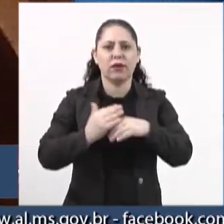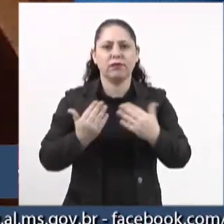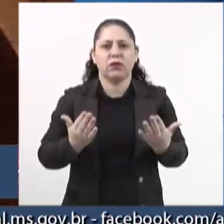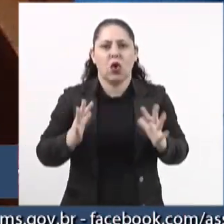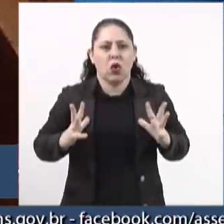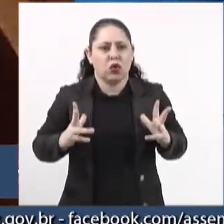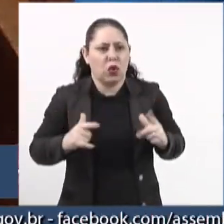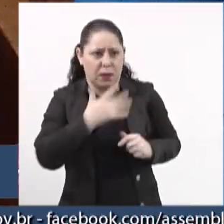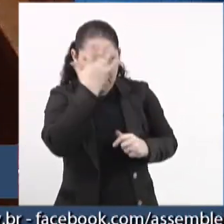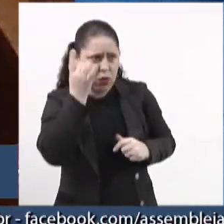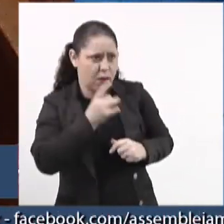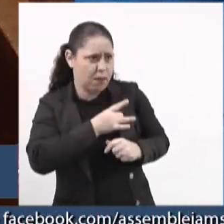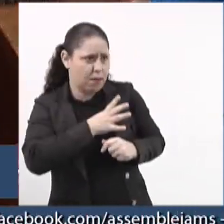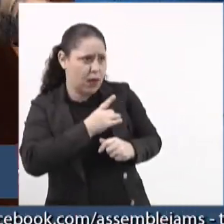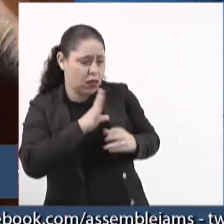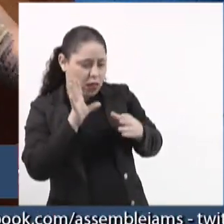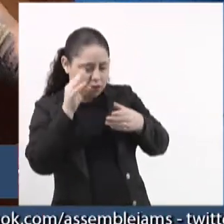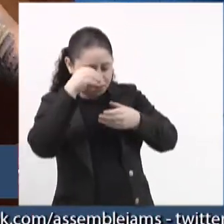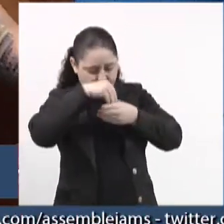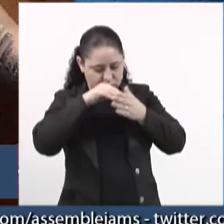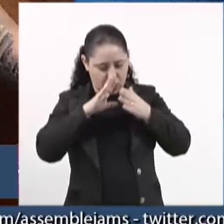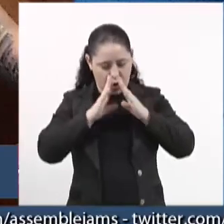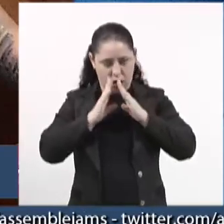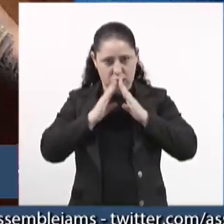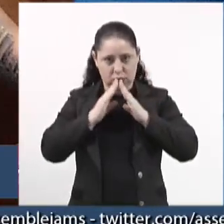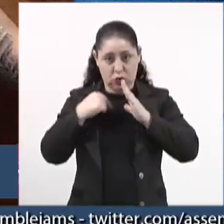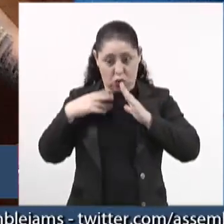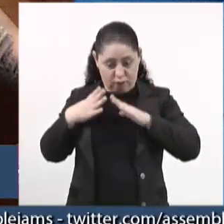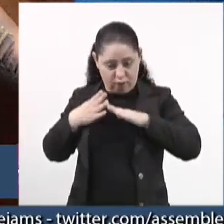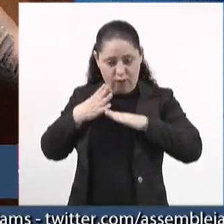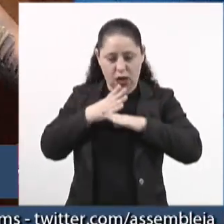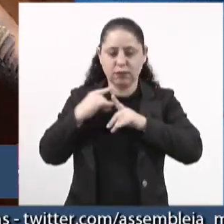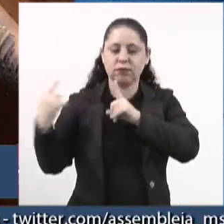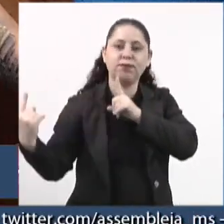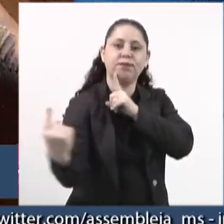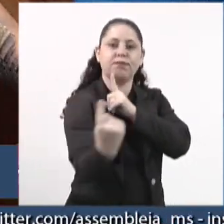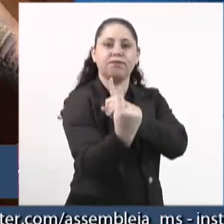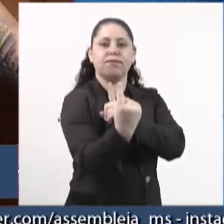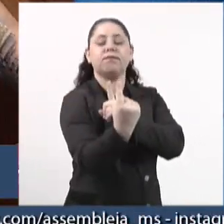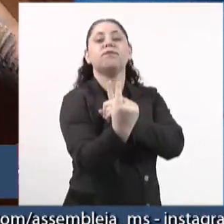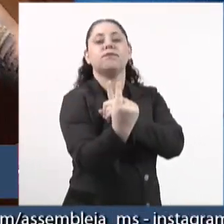Todo mundo com medo em casa. E fomos para a linha de frente.